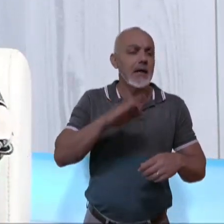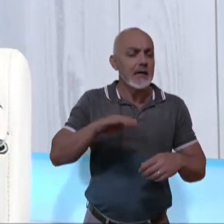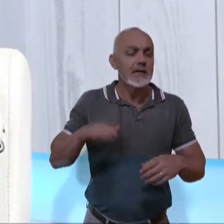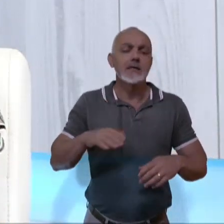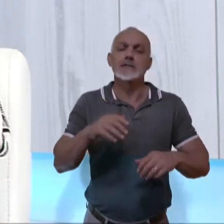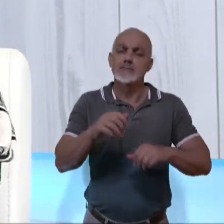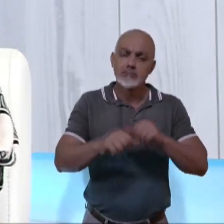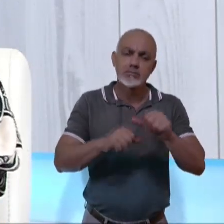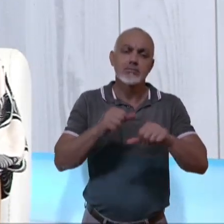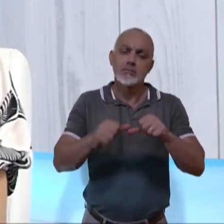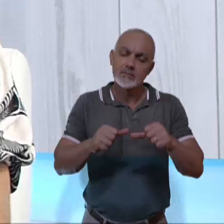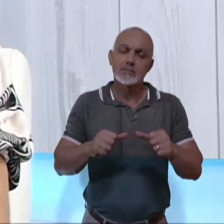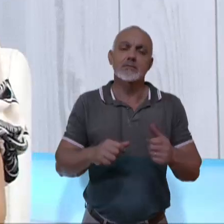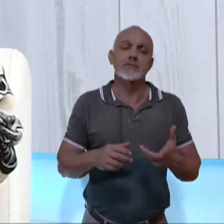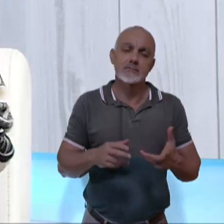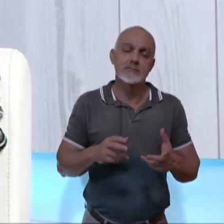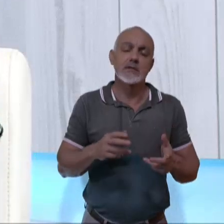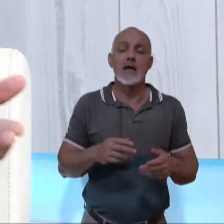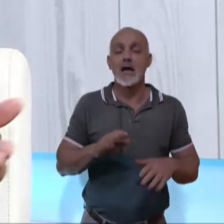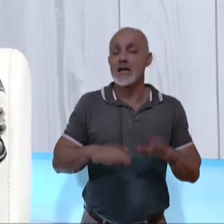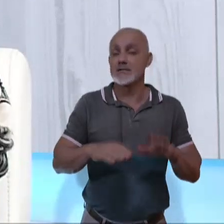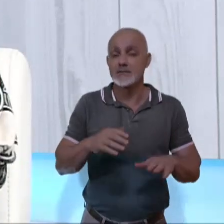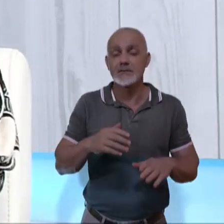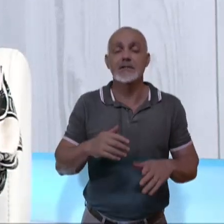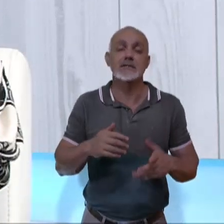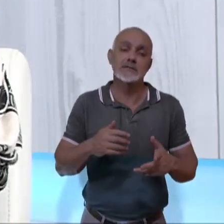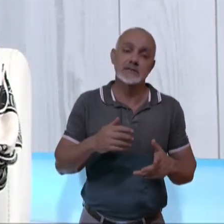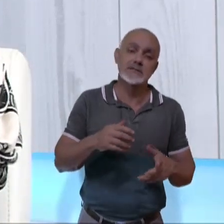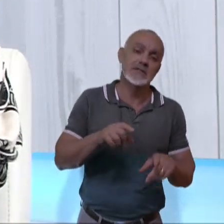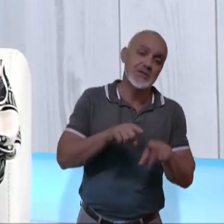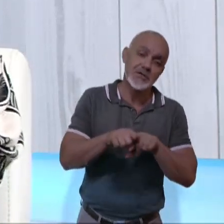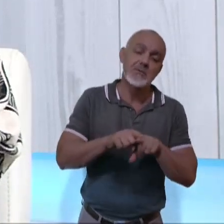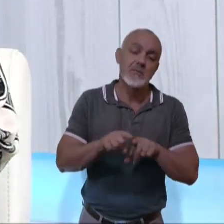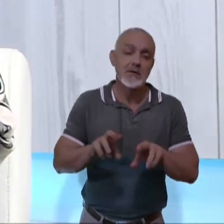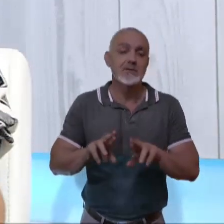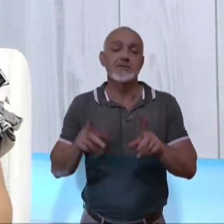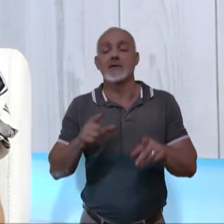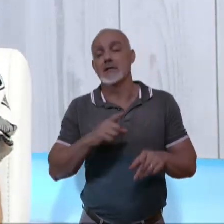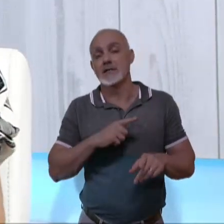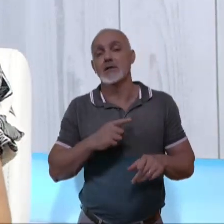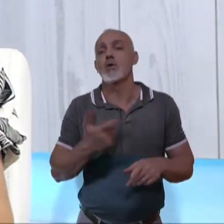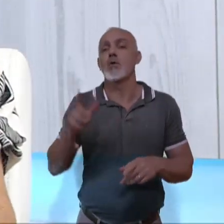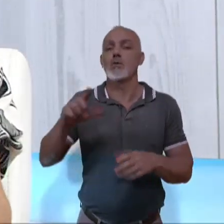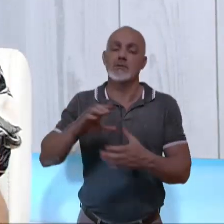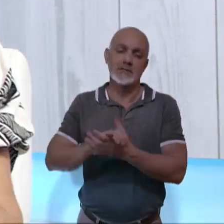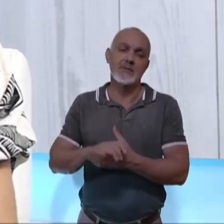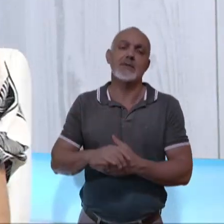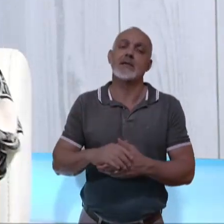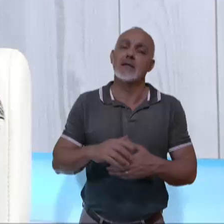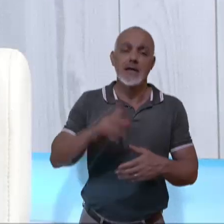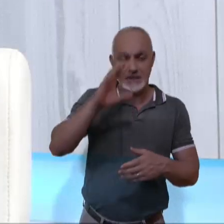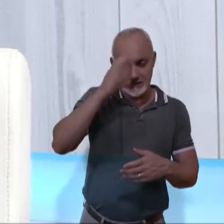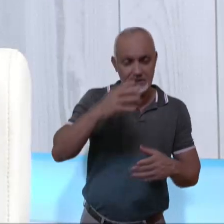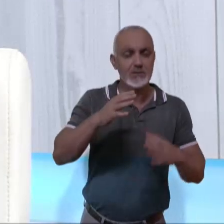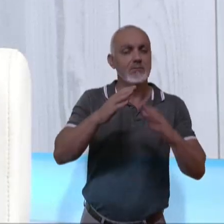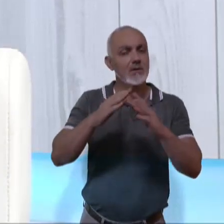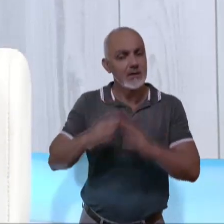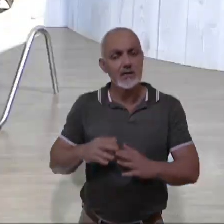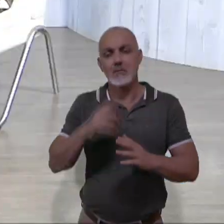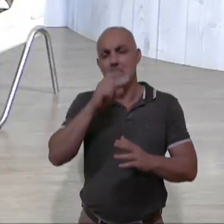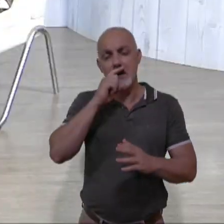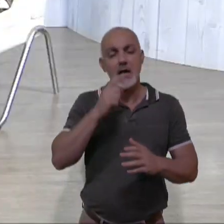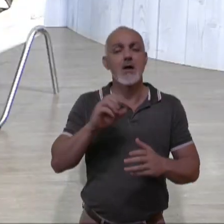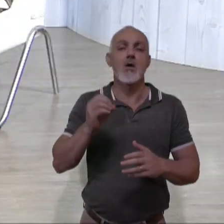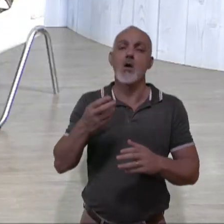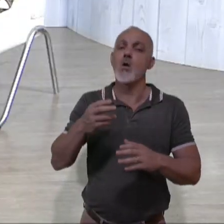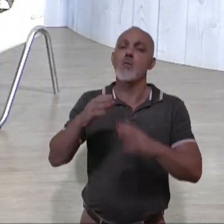preferência. Às vezes tem irmão de um outro lado de um casamento. Aí, de repente, ela quer morar com o pai ou quer morar com a mãe. E ele toma